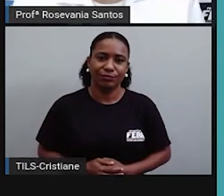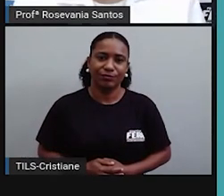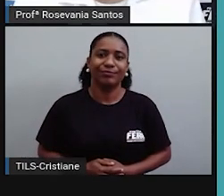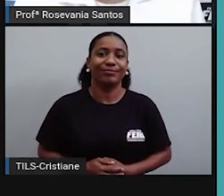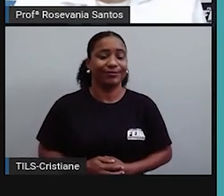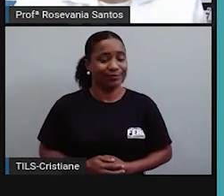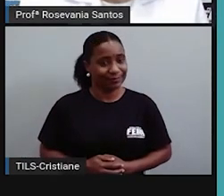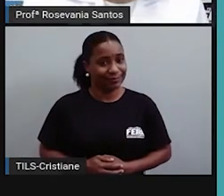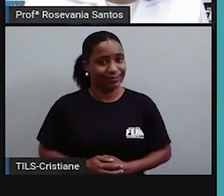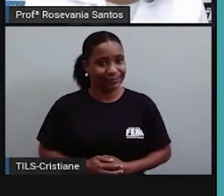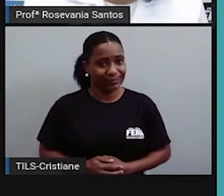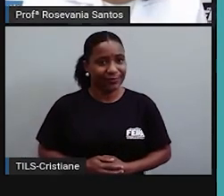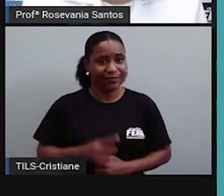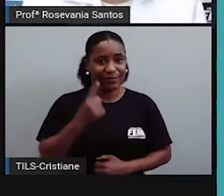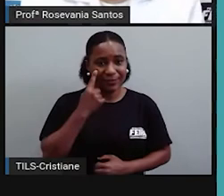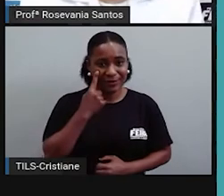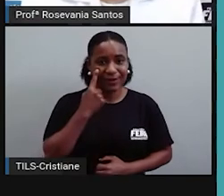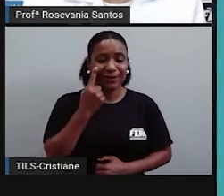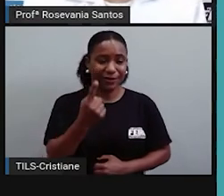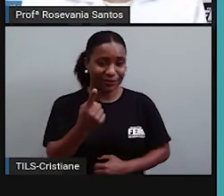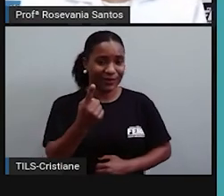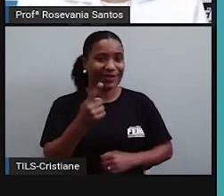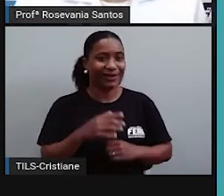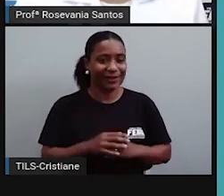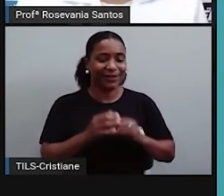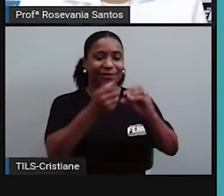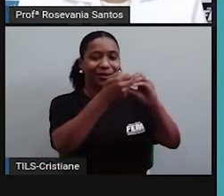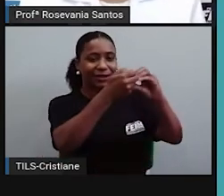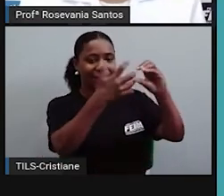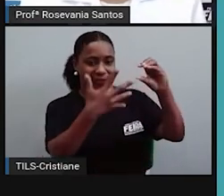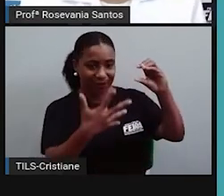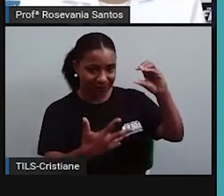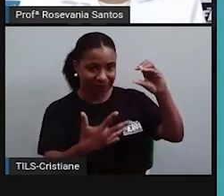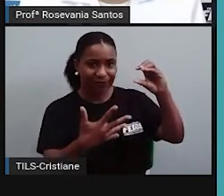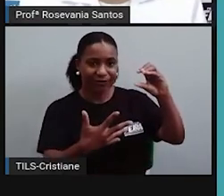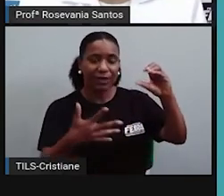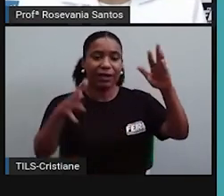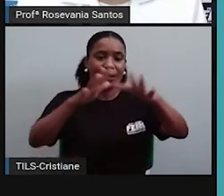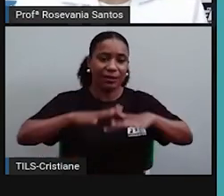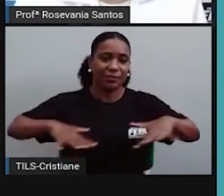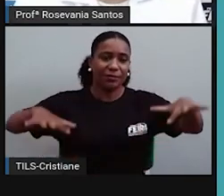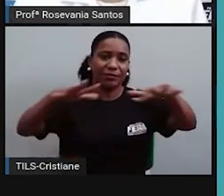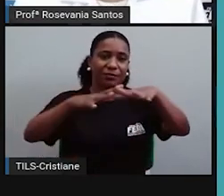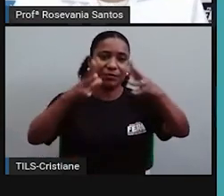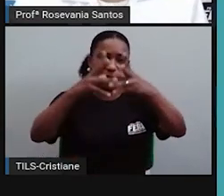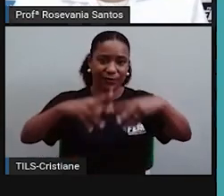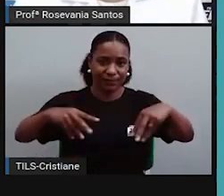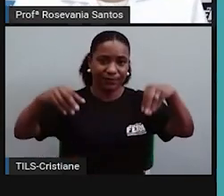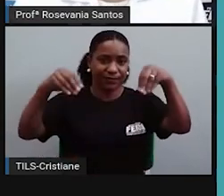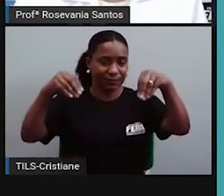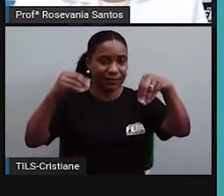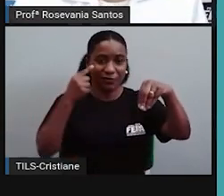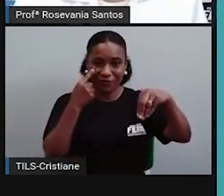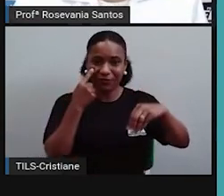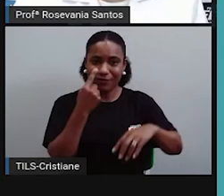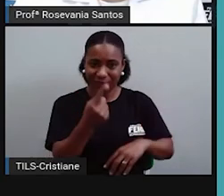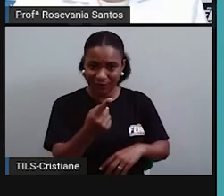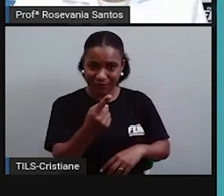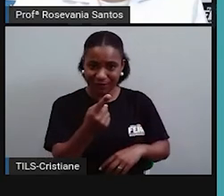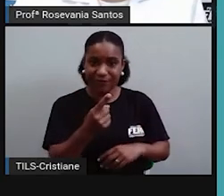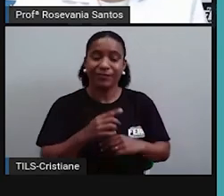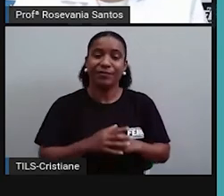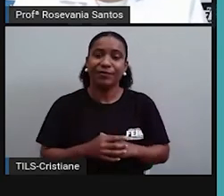a gente tem algumas características com relação à expansão territorial. Aí, gente... Essa